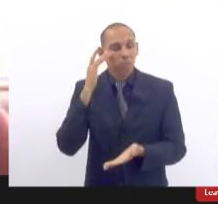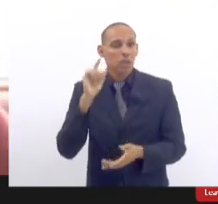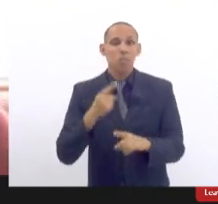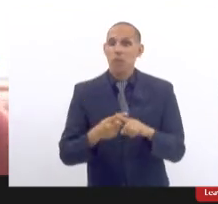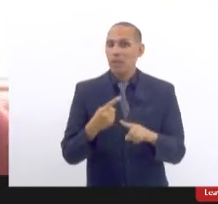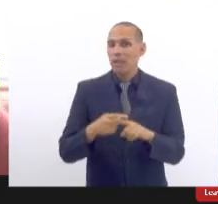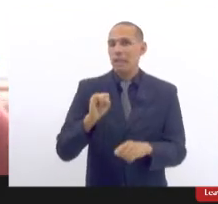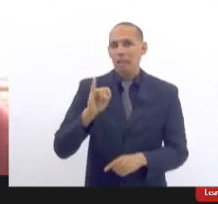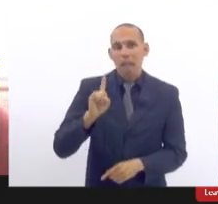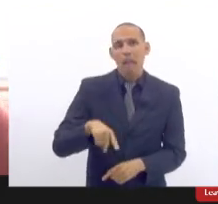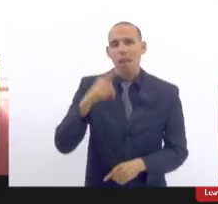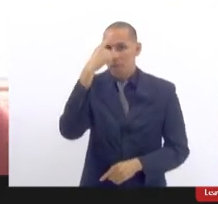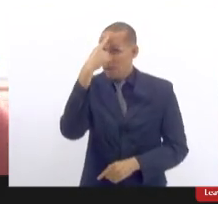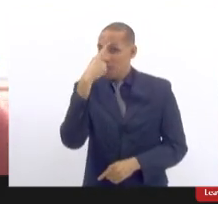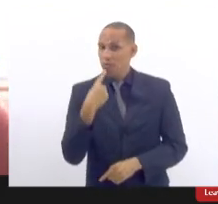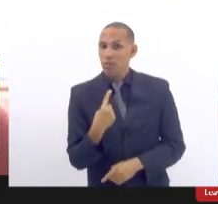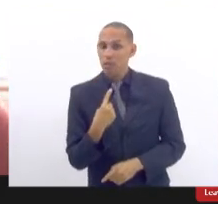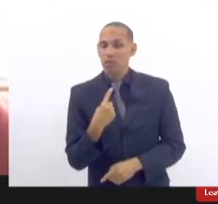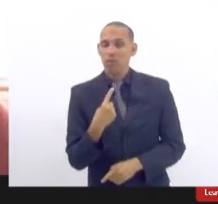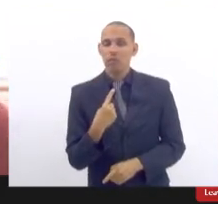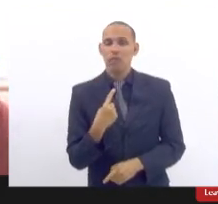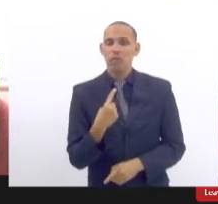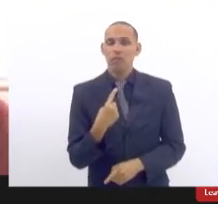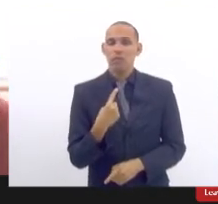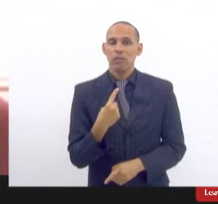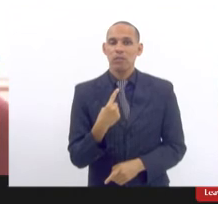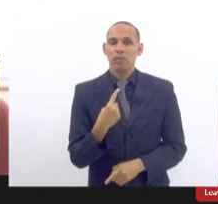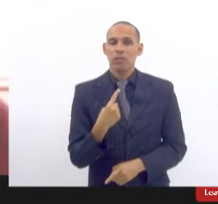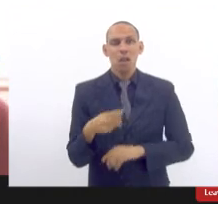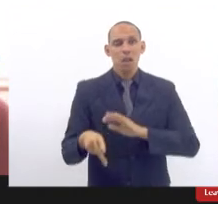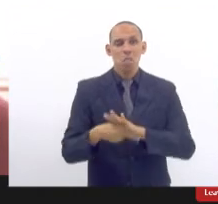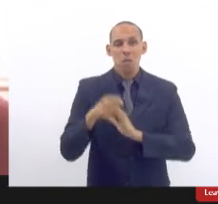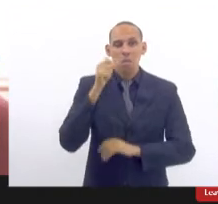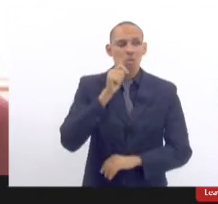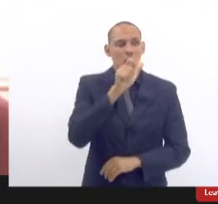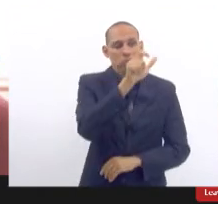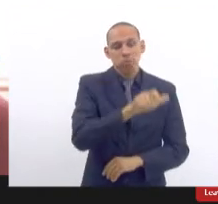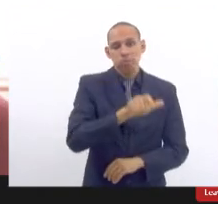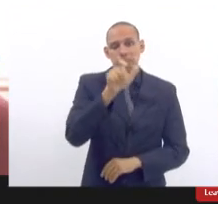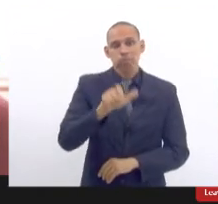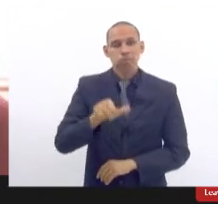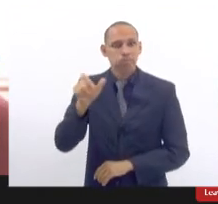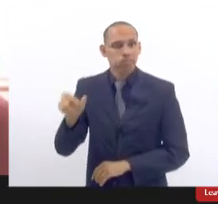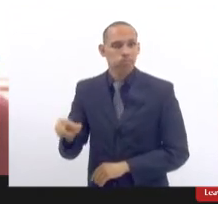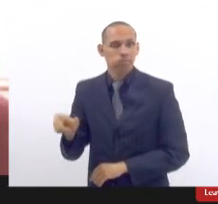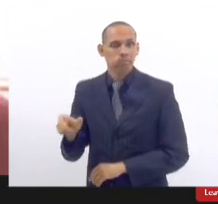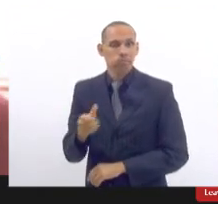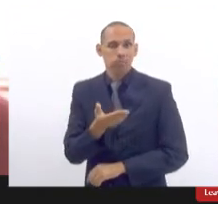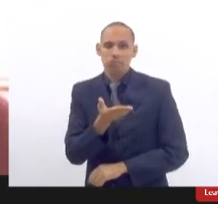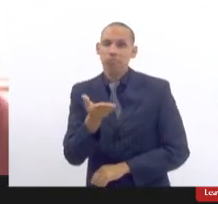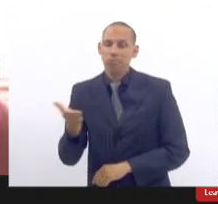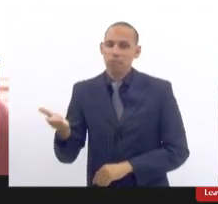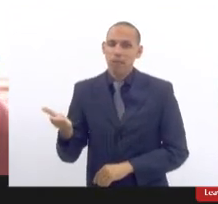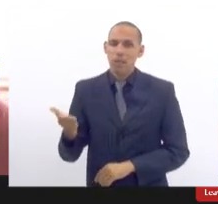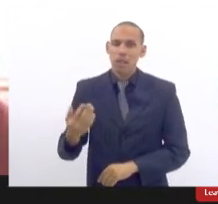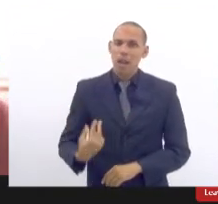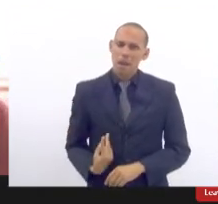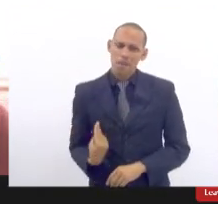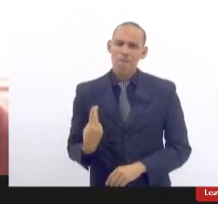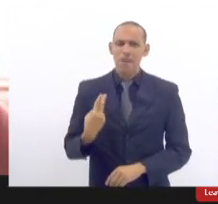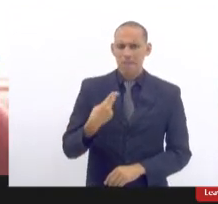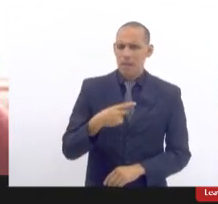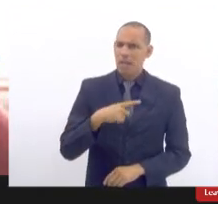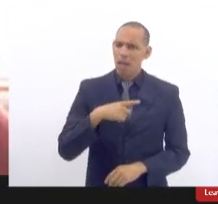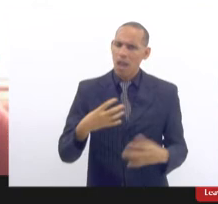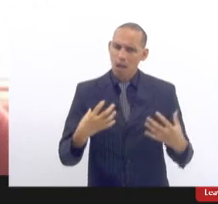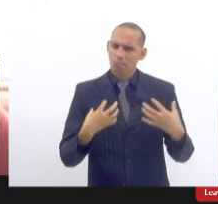conta do perfil das mulheres que se submetem a